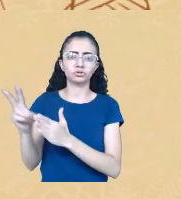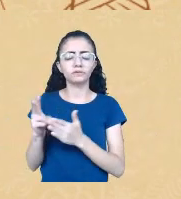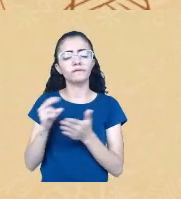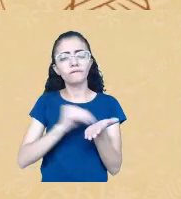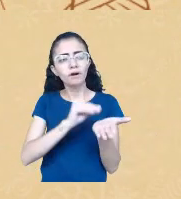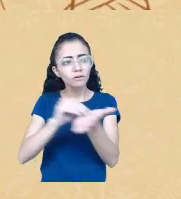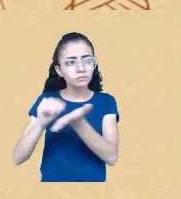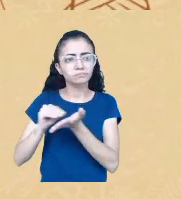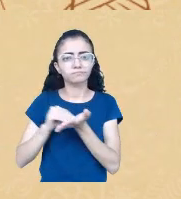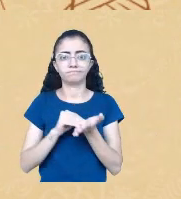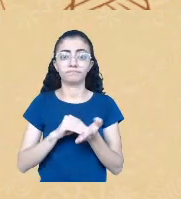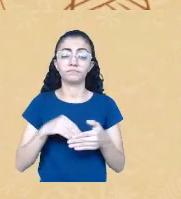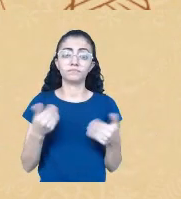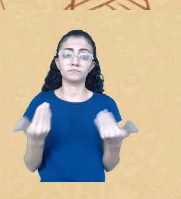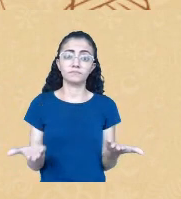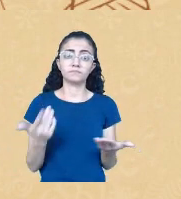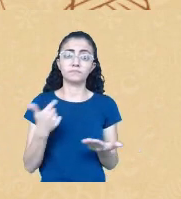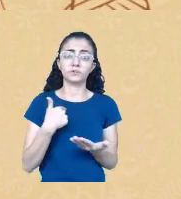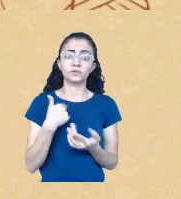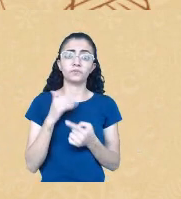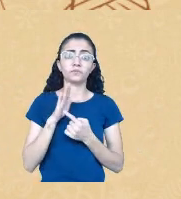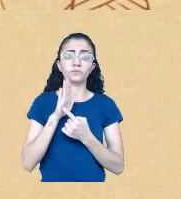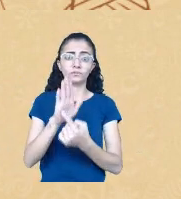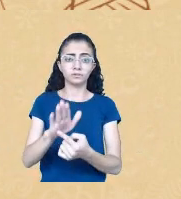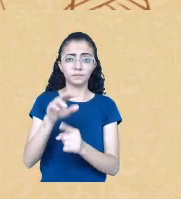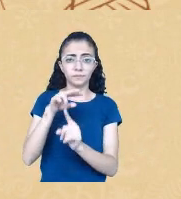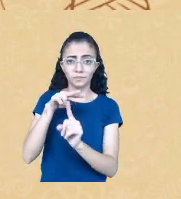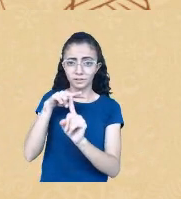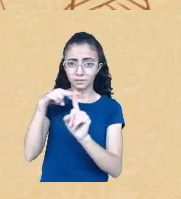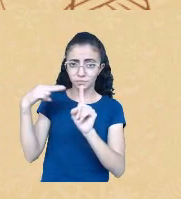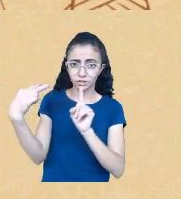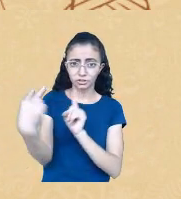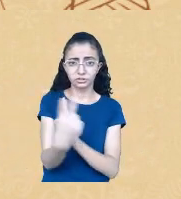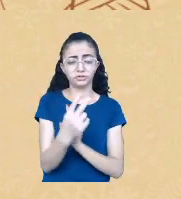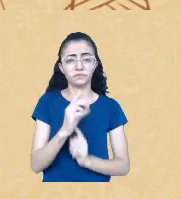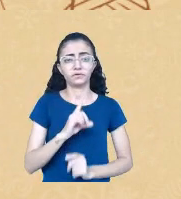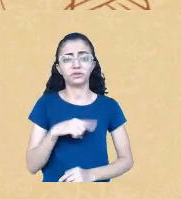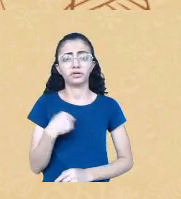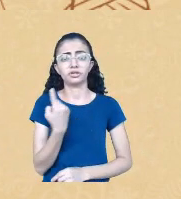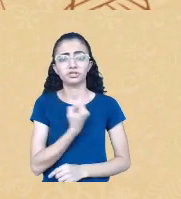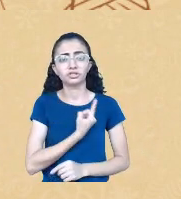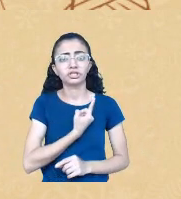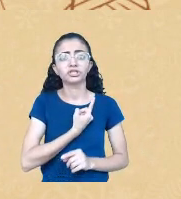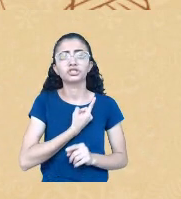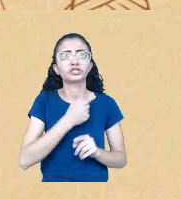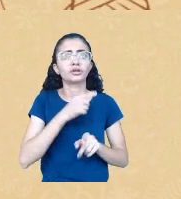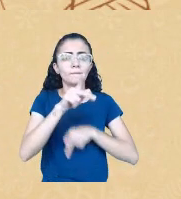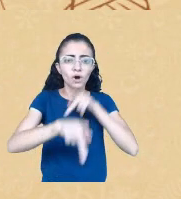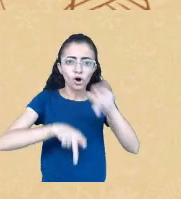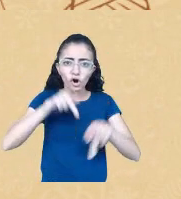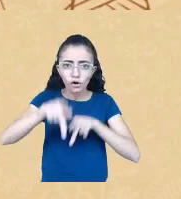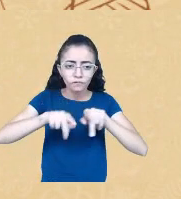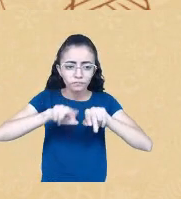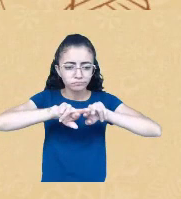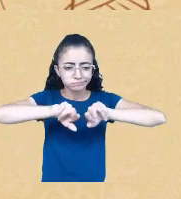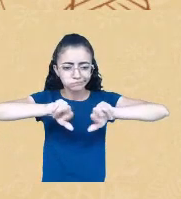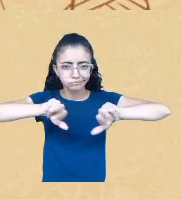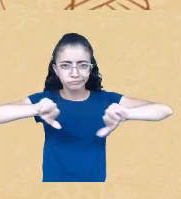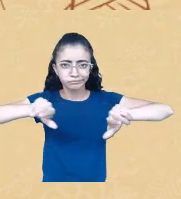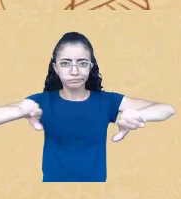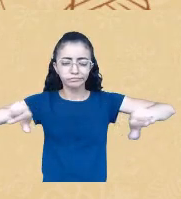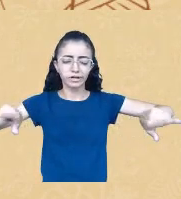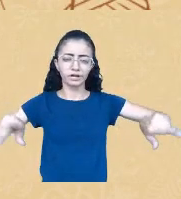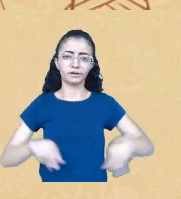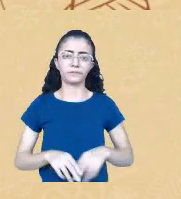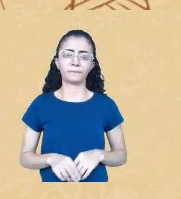pouco uma das perspectivas, porque nós somos múltiplos, né? Somos centenas de povos, mas é uma das perspectivas sobre